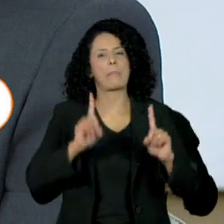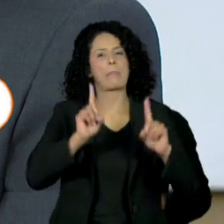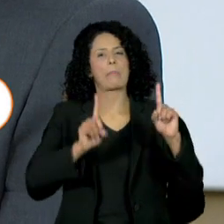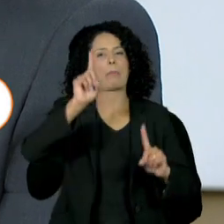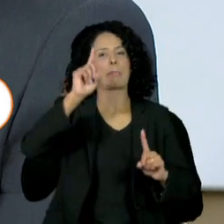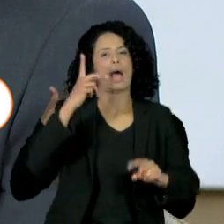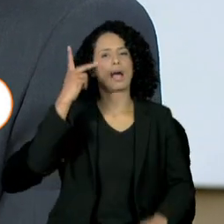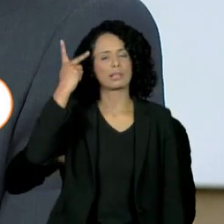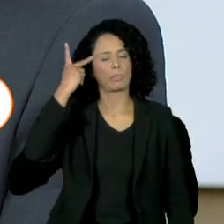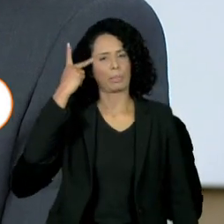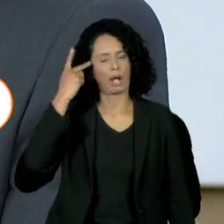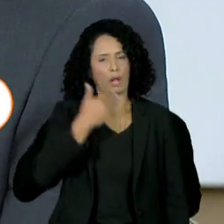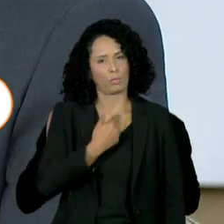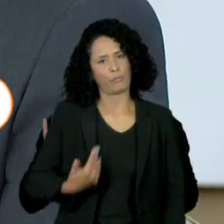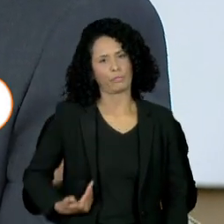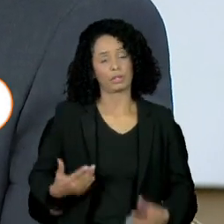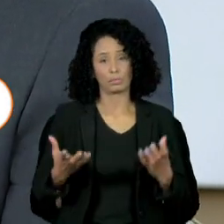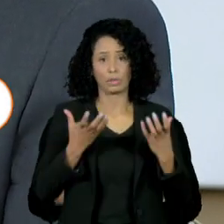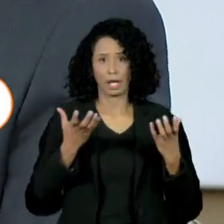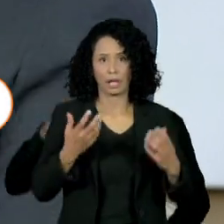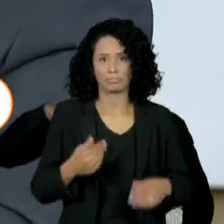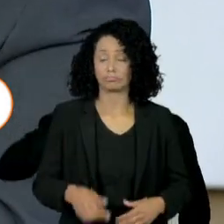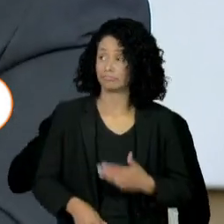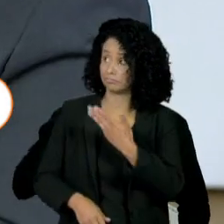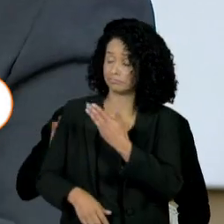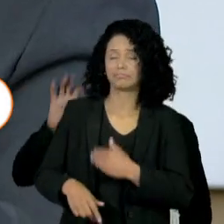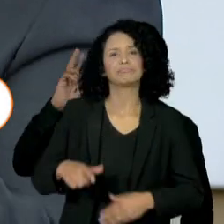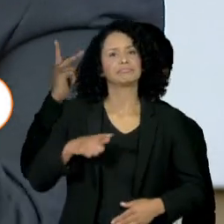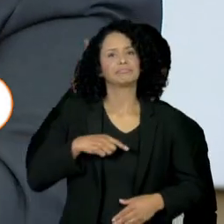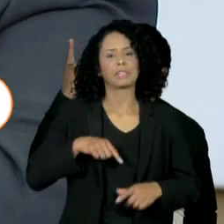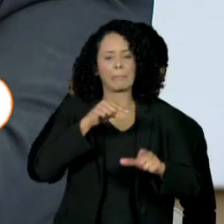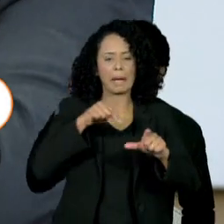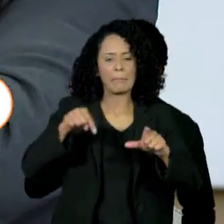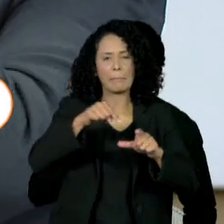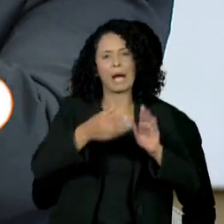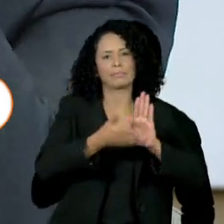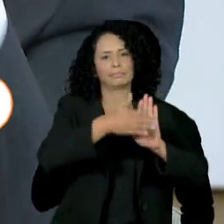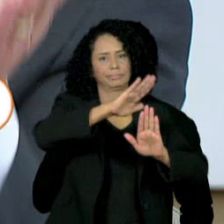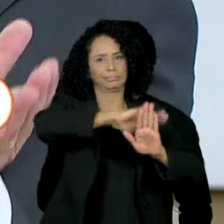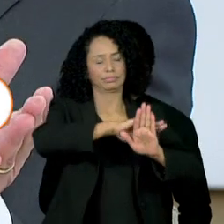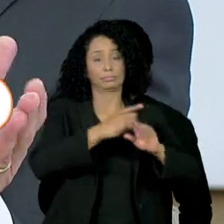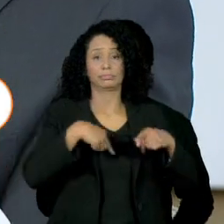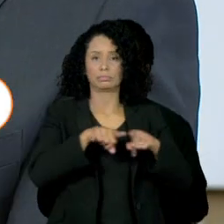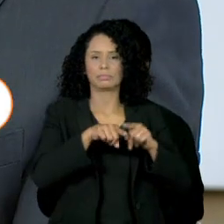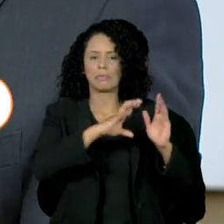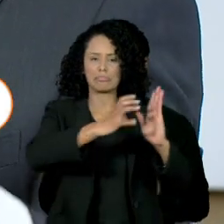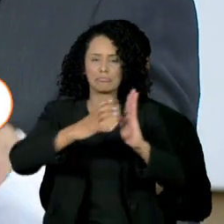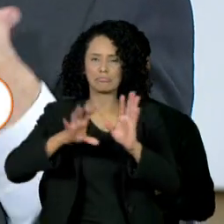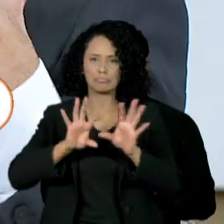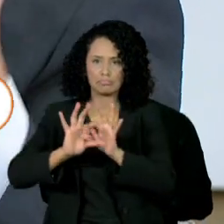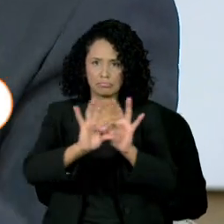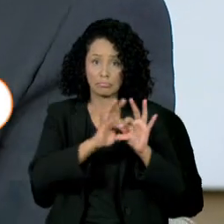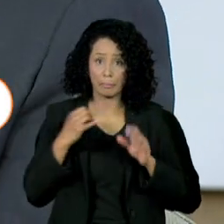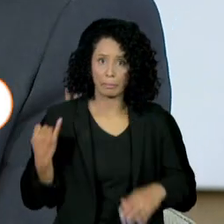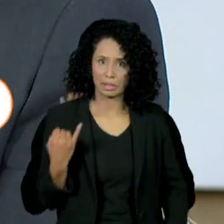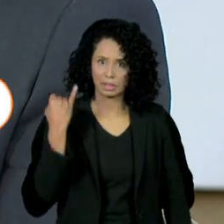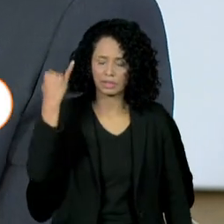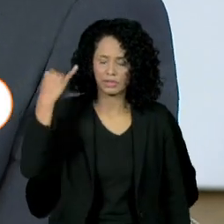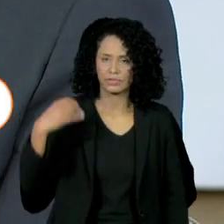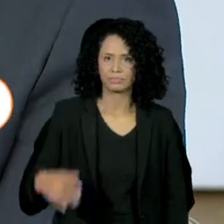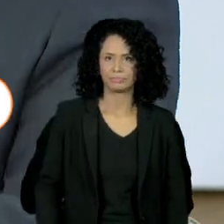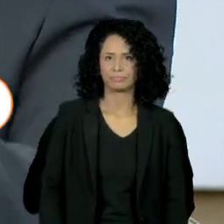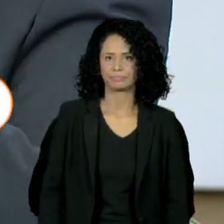baulista lembrou que a eleição tem dois turnos e daí surgem alianças políticas importantes. Se houvesse no Brasil